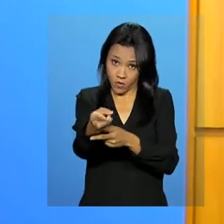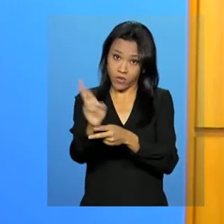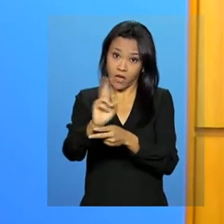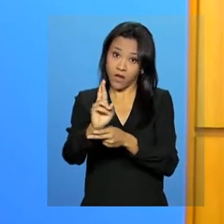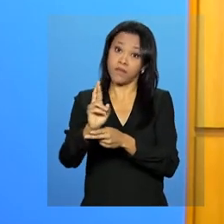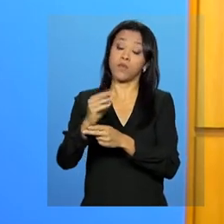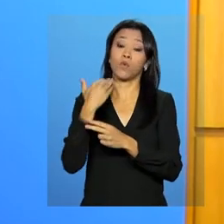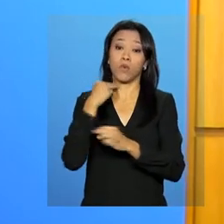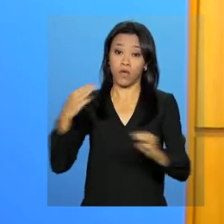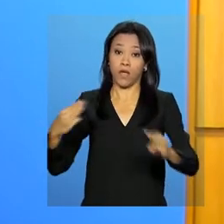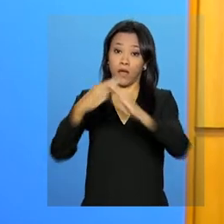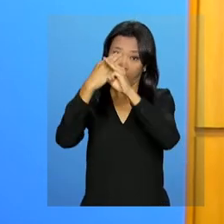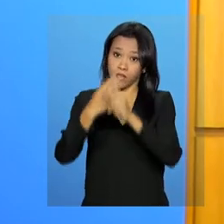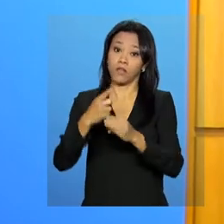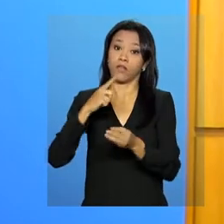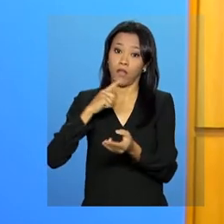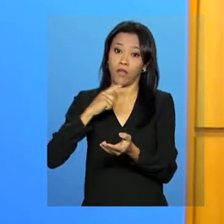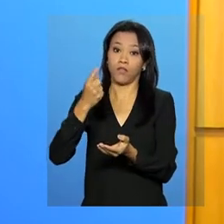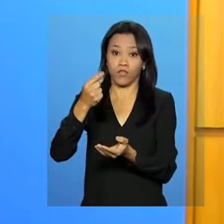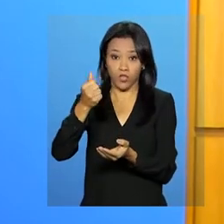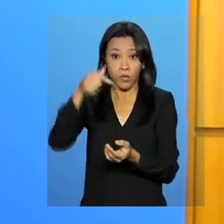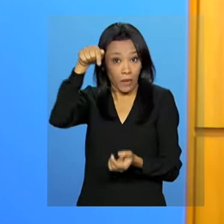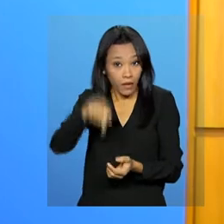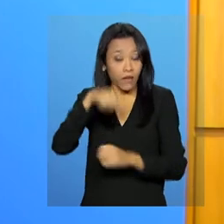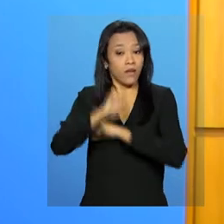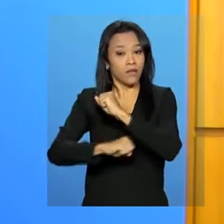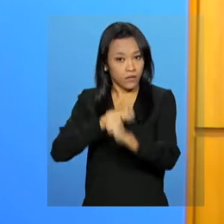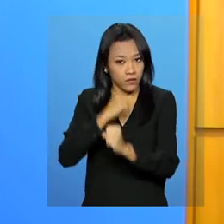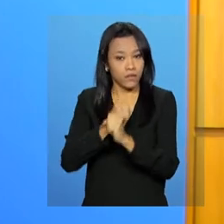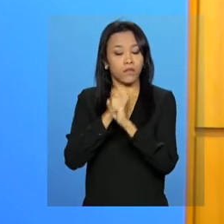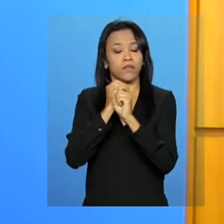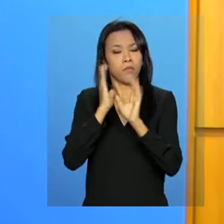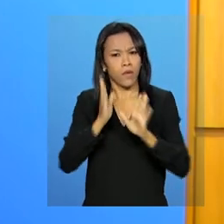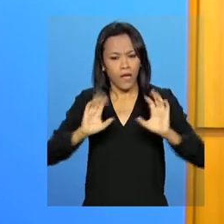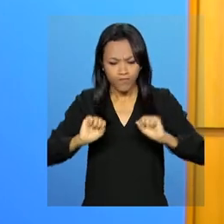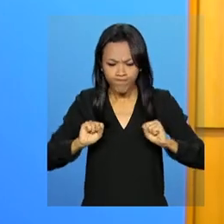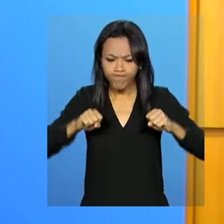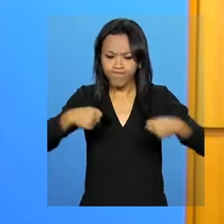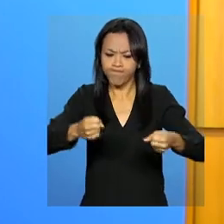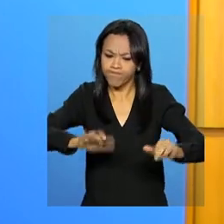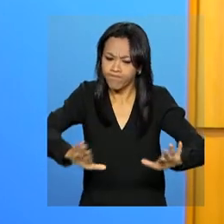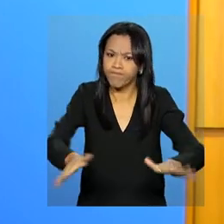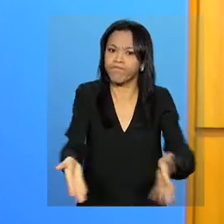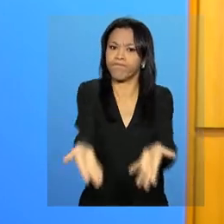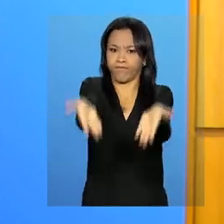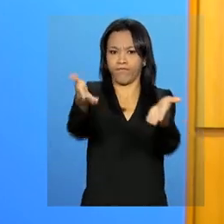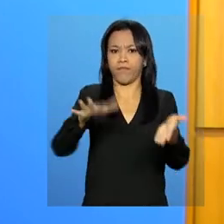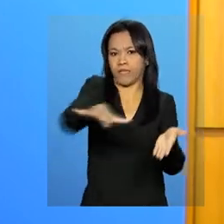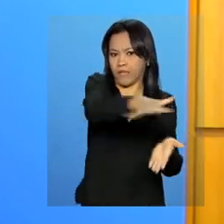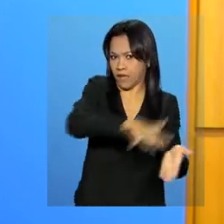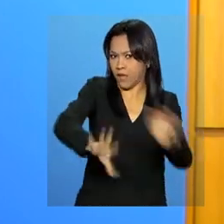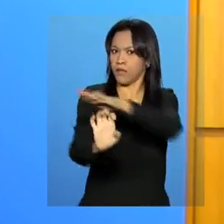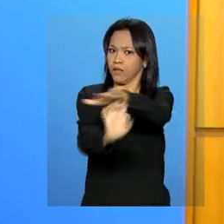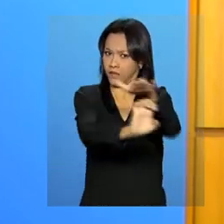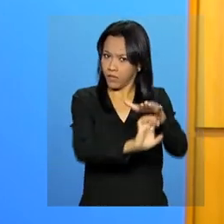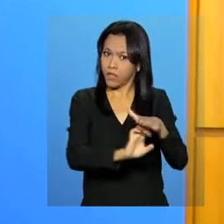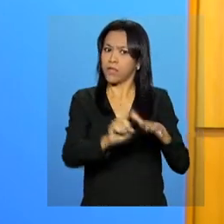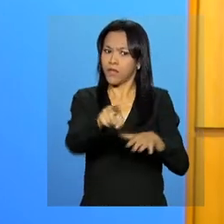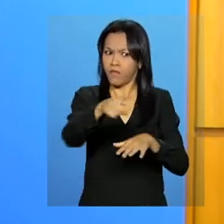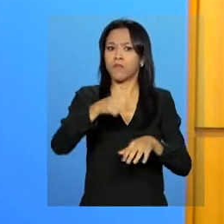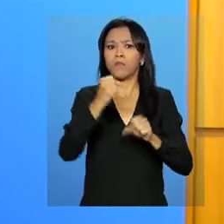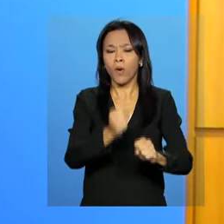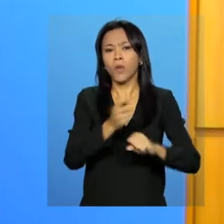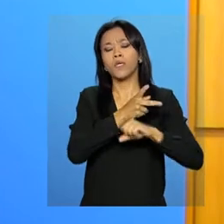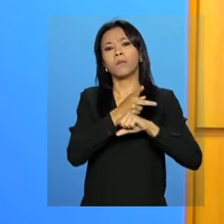disponibilizando para esse ano nós já alavancarmos esse setor. Muitos até podem buscar,